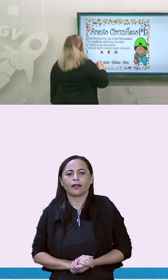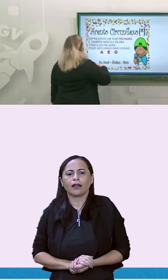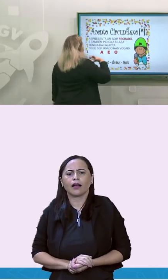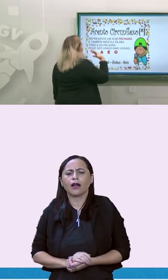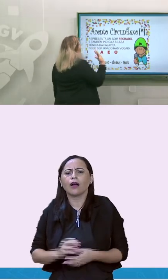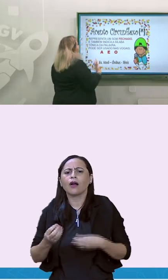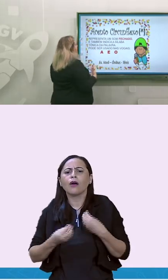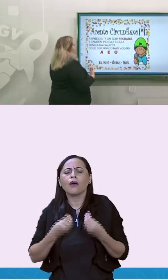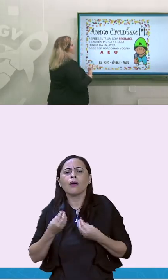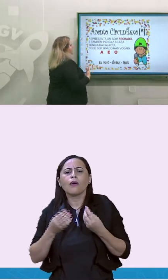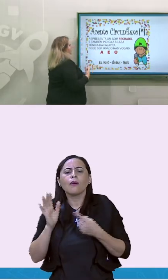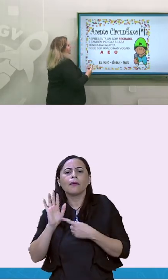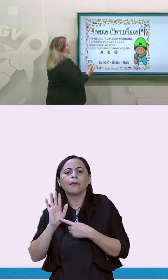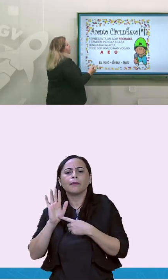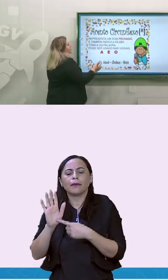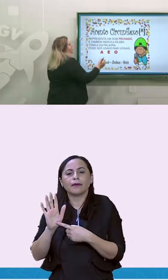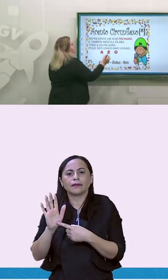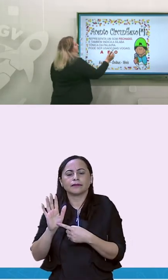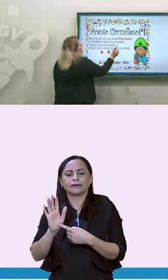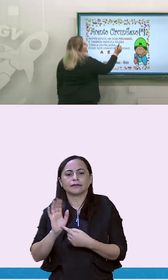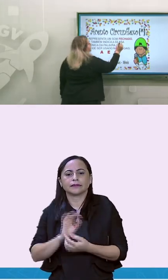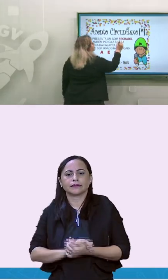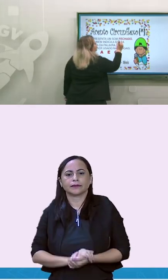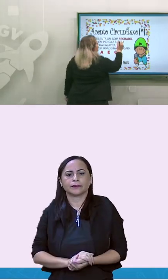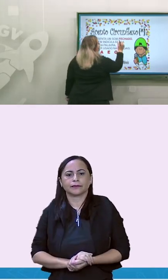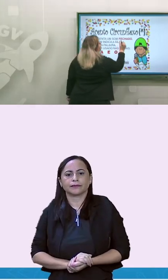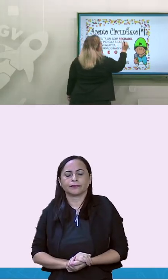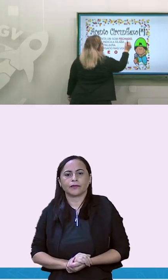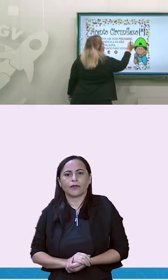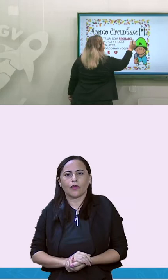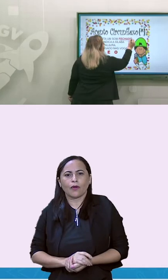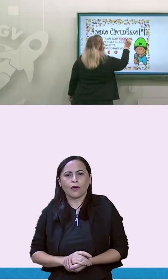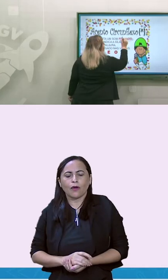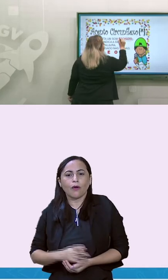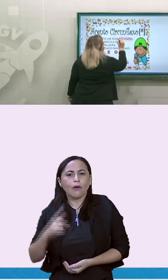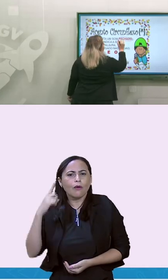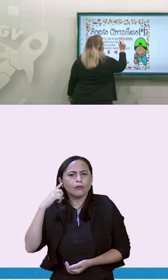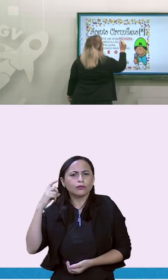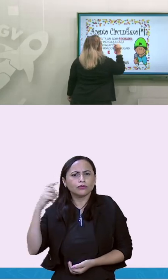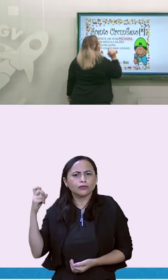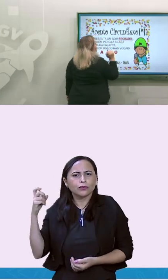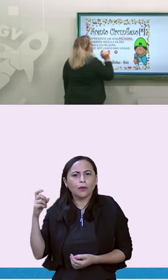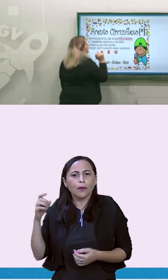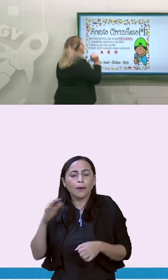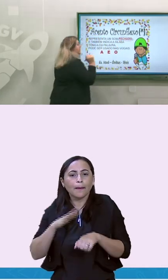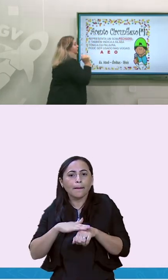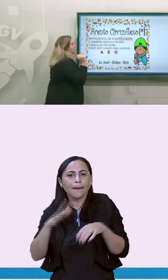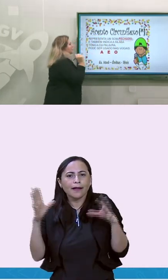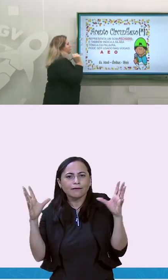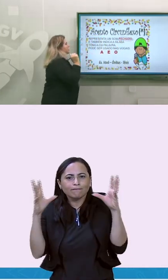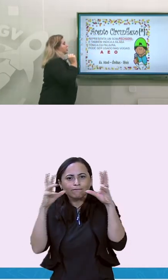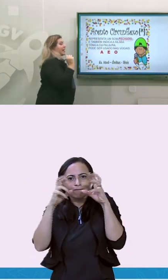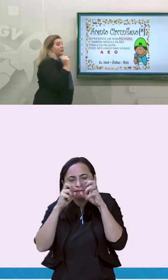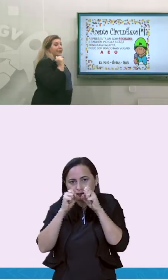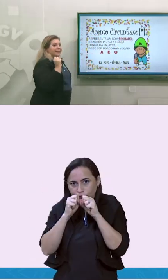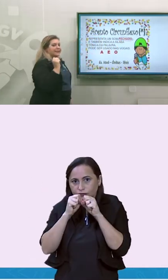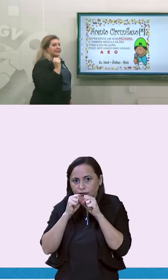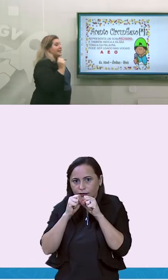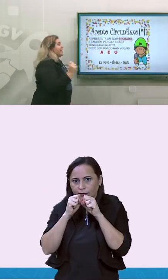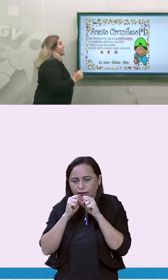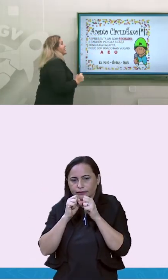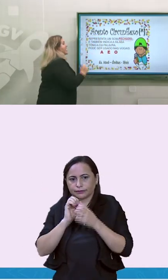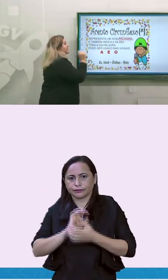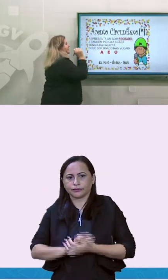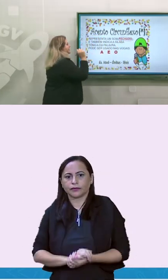apresenta? O que ele representa? Ele representa um som fechado. Nós vamos saber que som fechado é